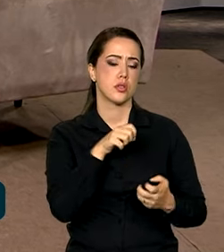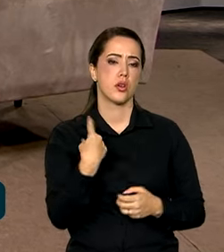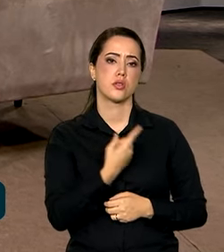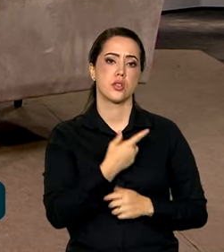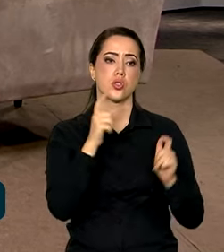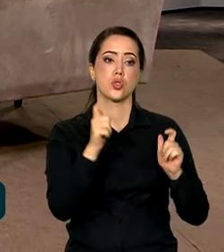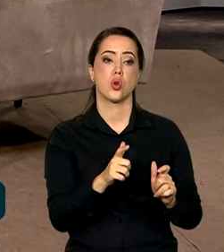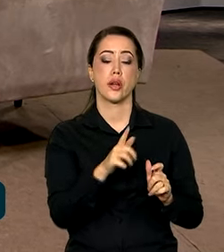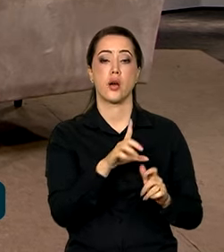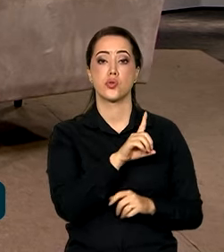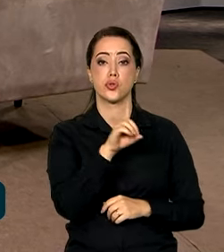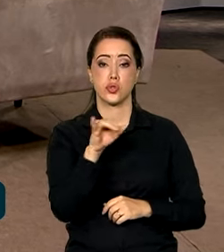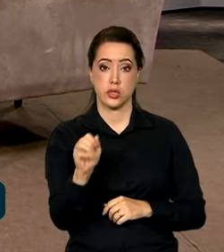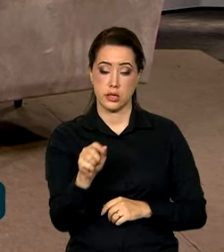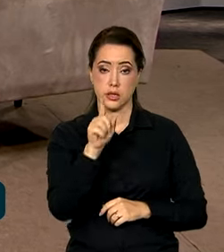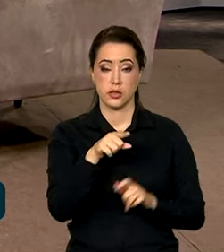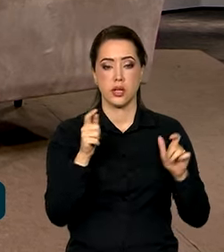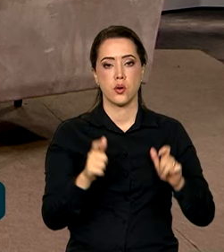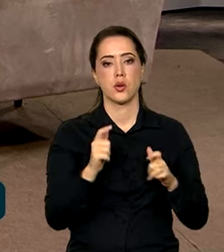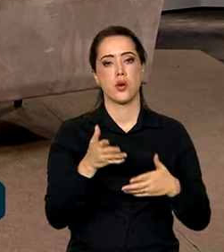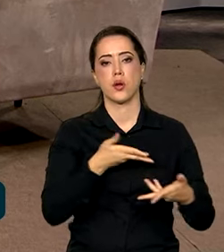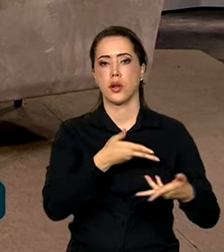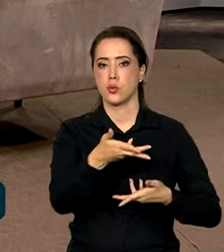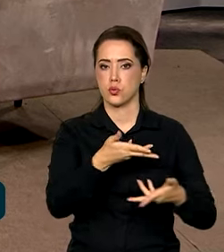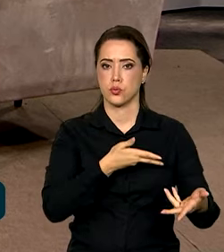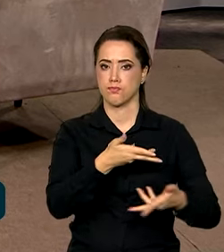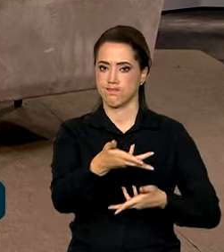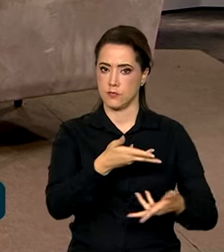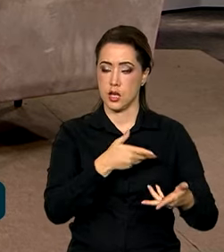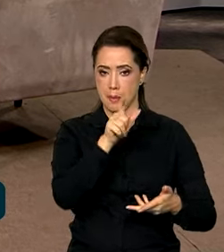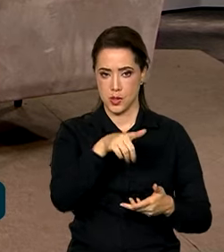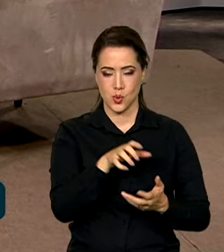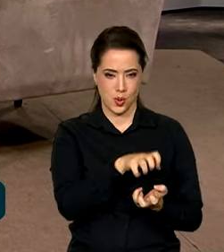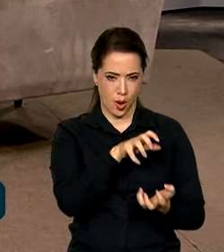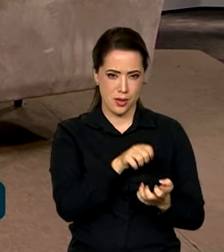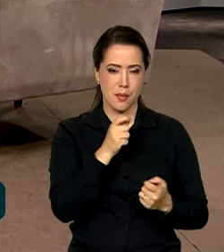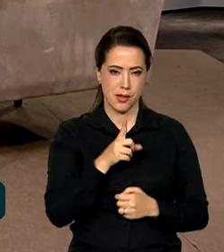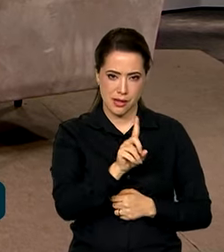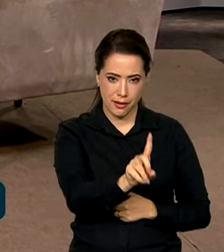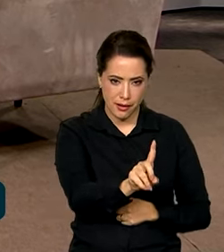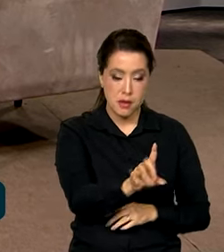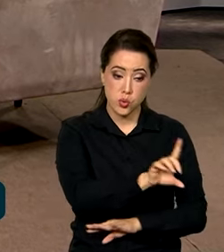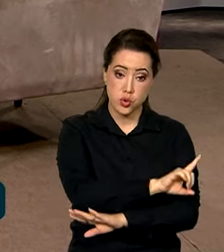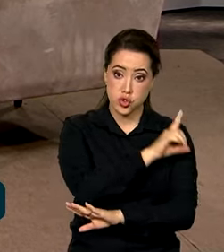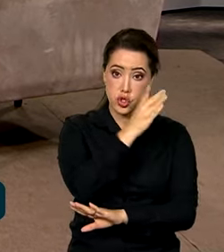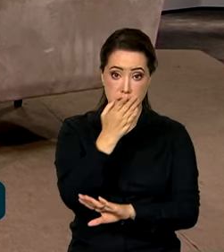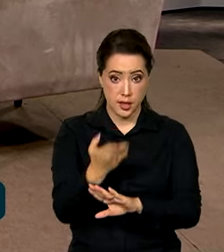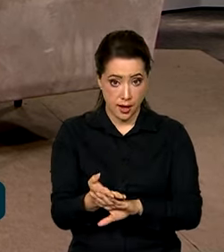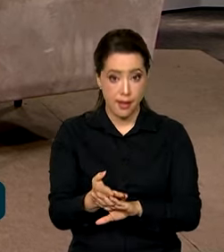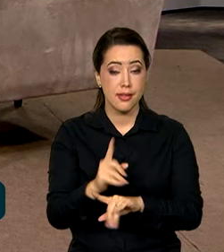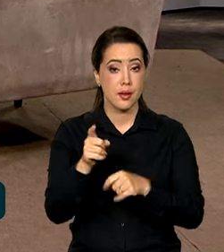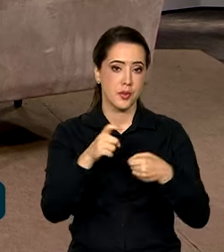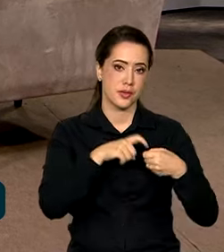centros dias, que são esses espaços coletivos, aonde os idosos possam ir, possam socializar. E a população